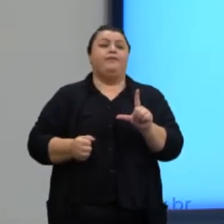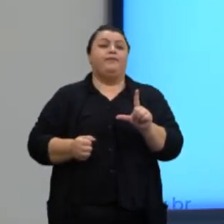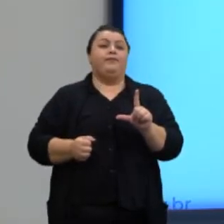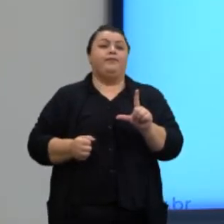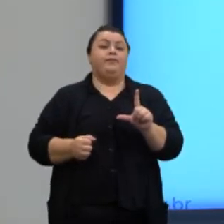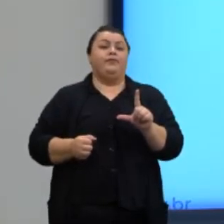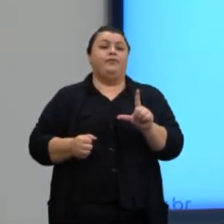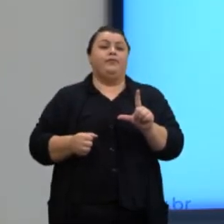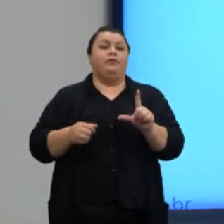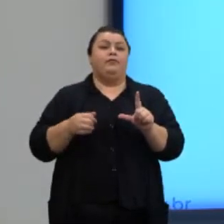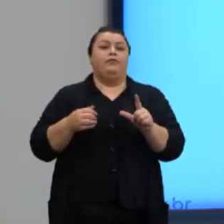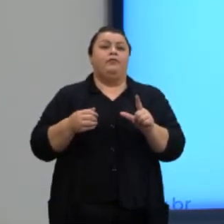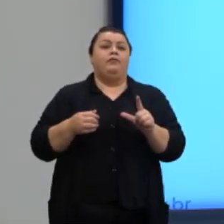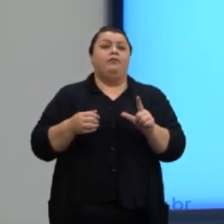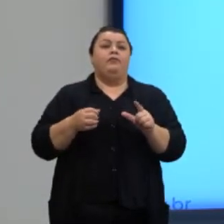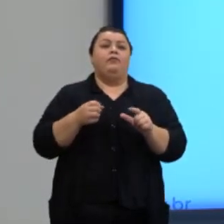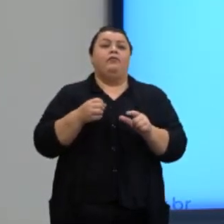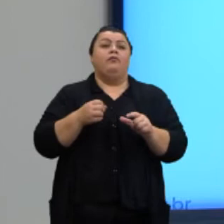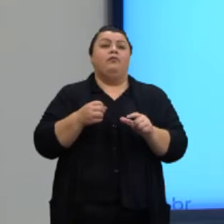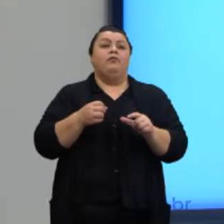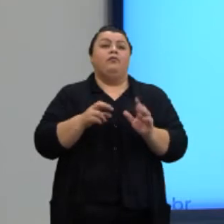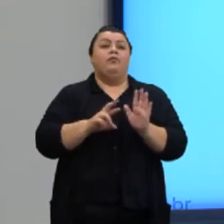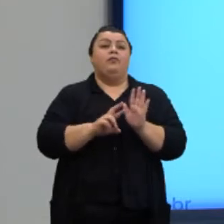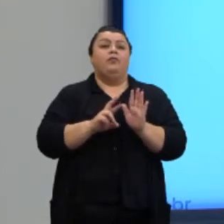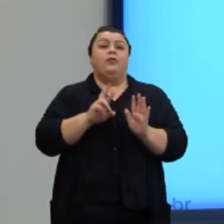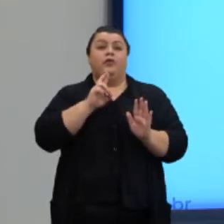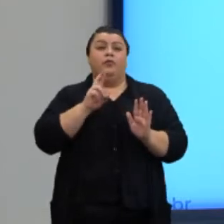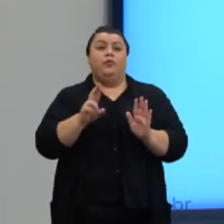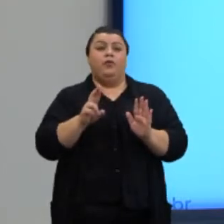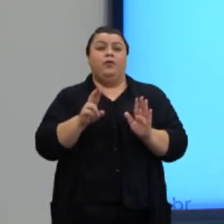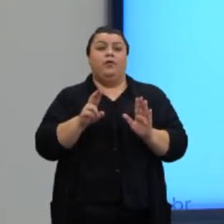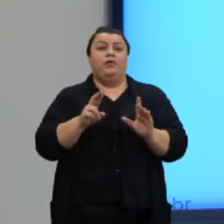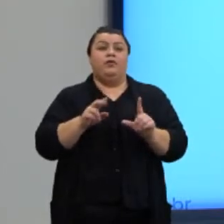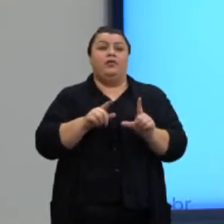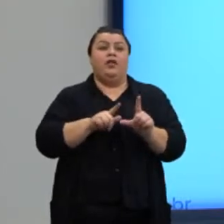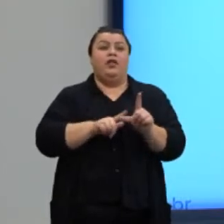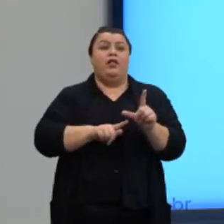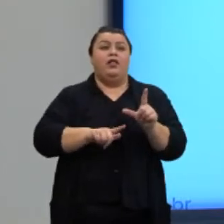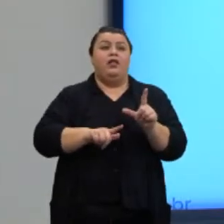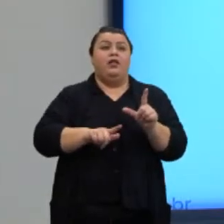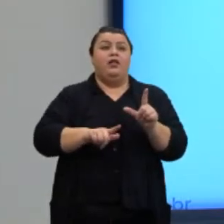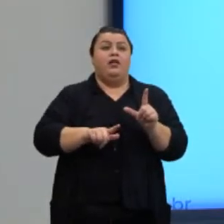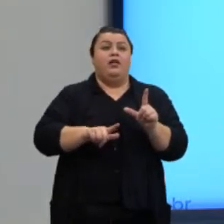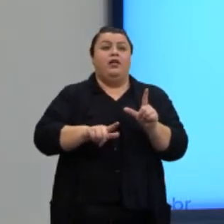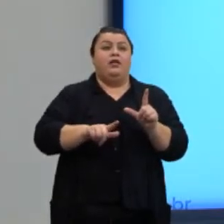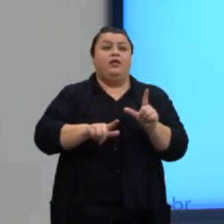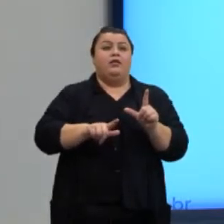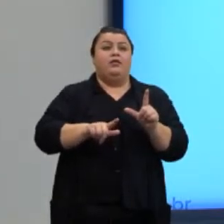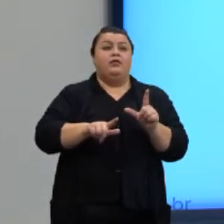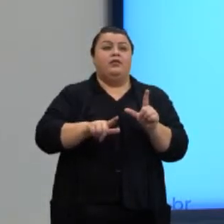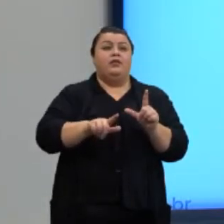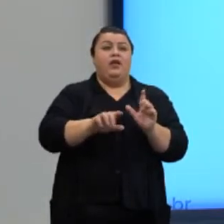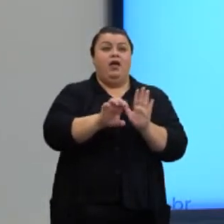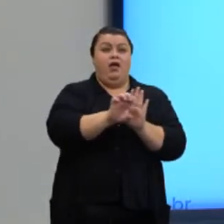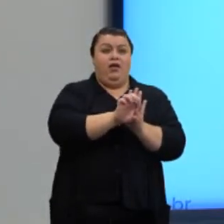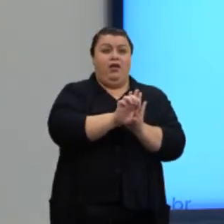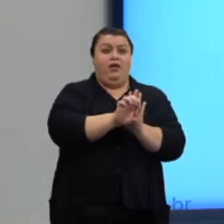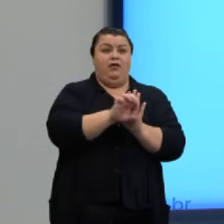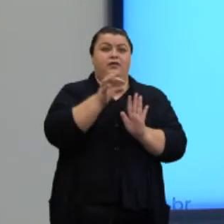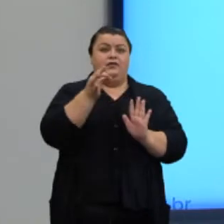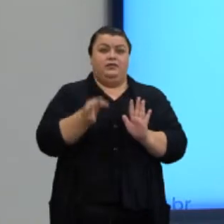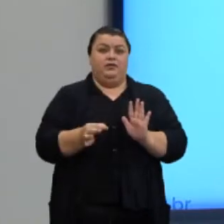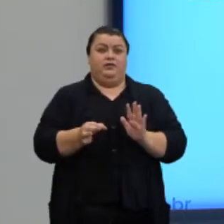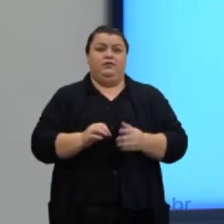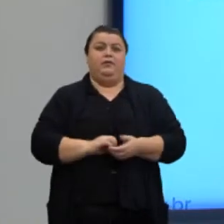Então, quais estão corretos? Apenas a dois e a três. A primeira, então, que não estava correta. Certo?